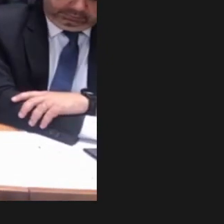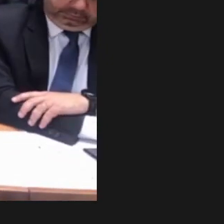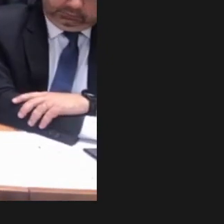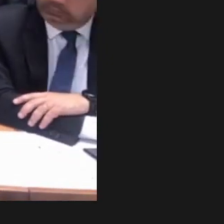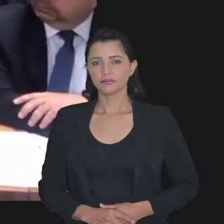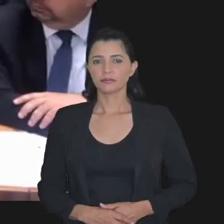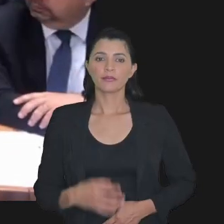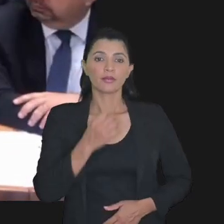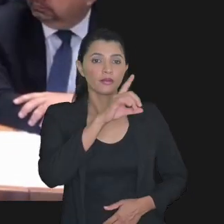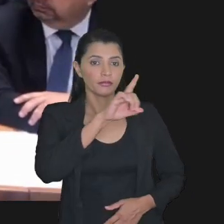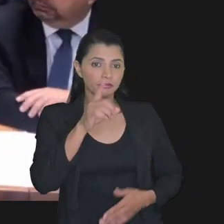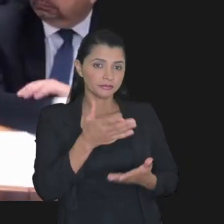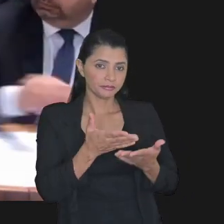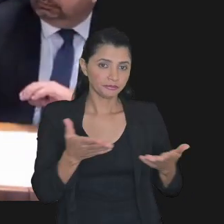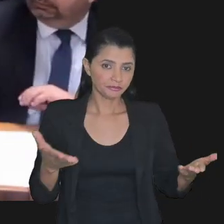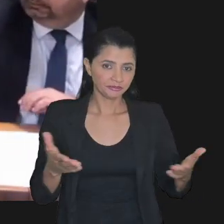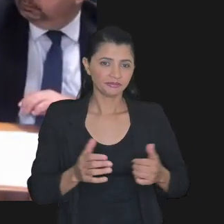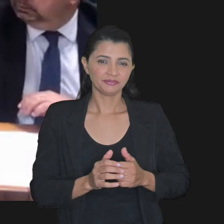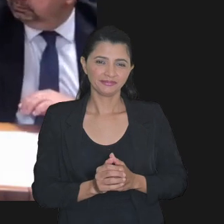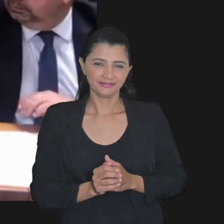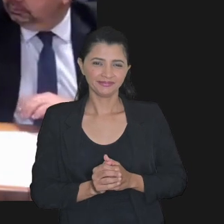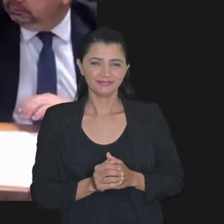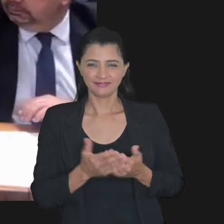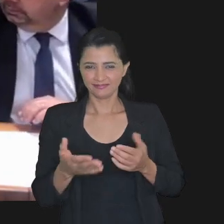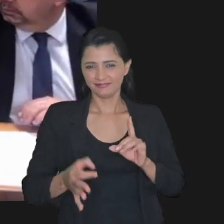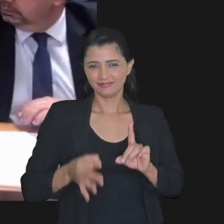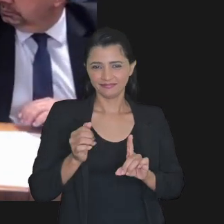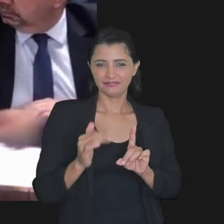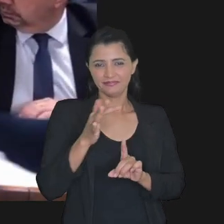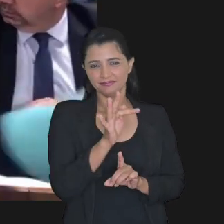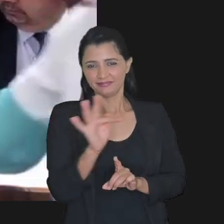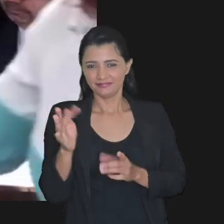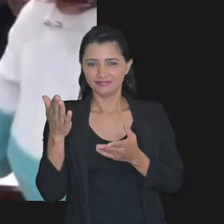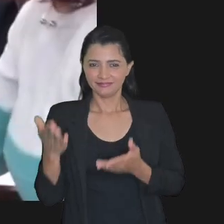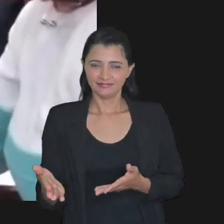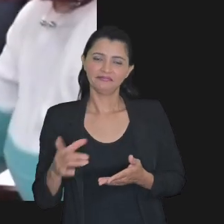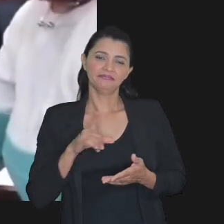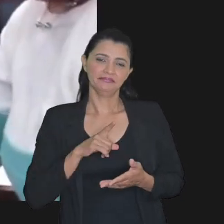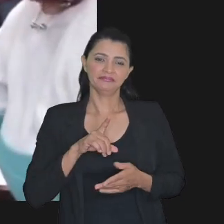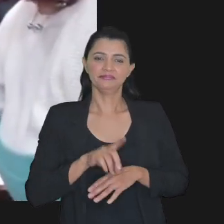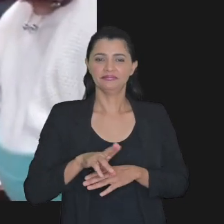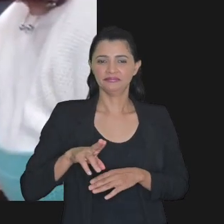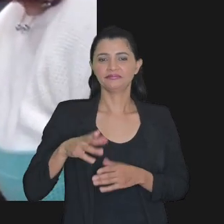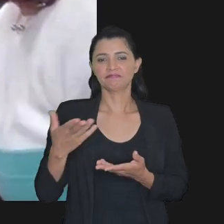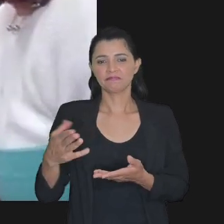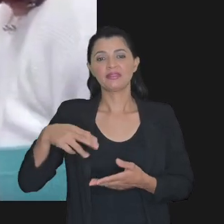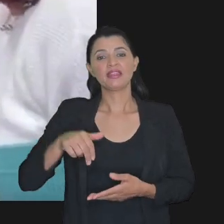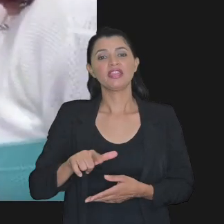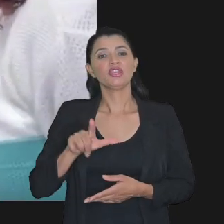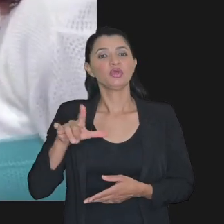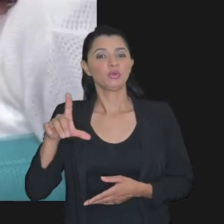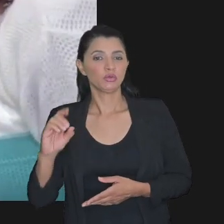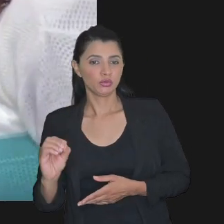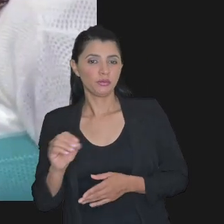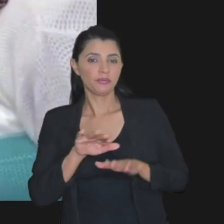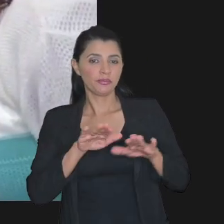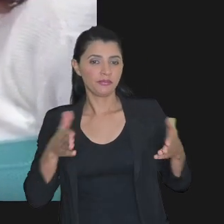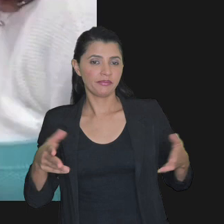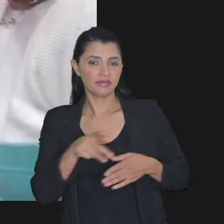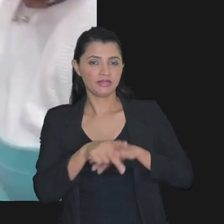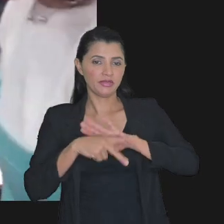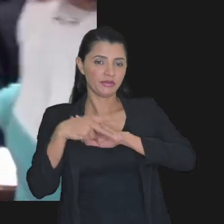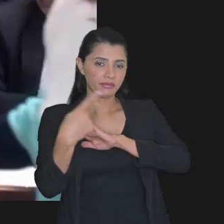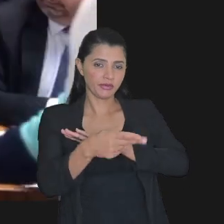Bom dia a todos. O excelentíssimo desembargador federal, o diretor da EMAG, o doutor Nino Todo, o presidente da